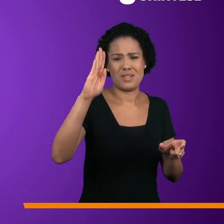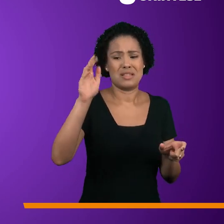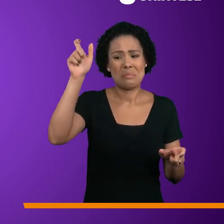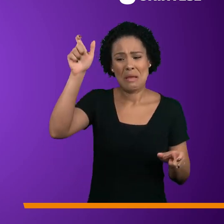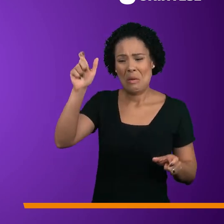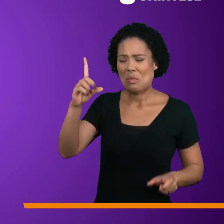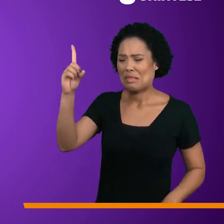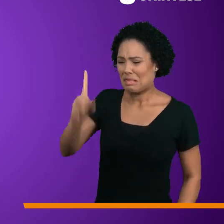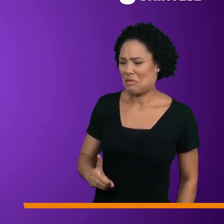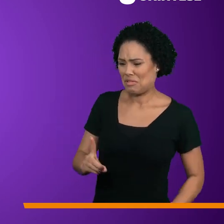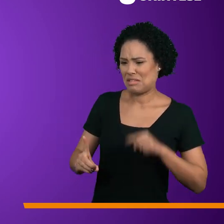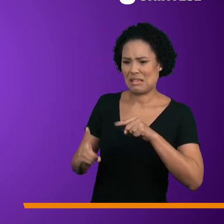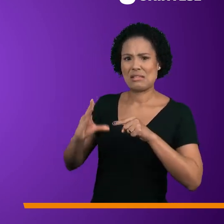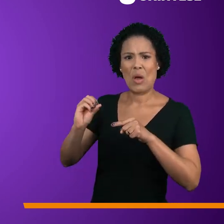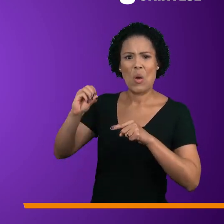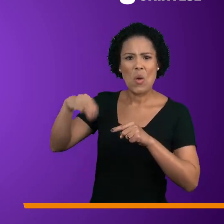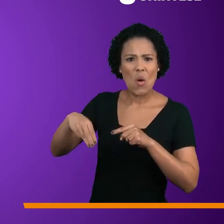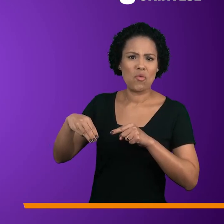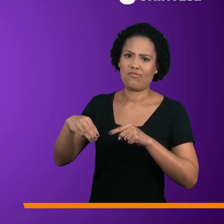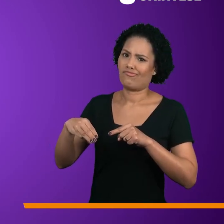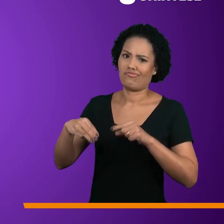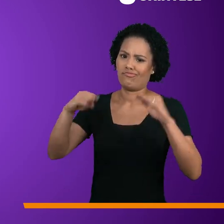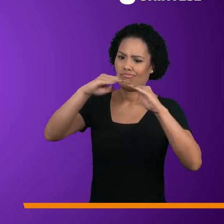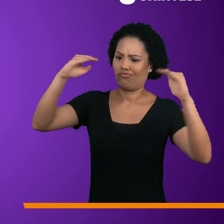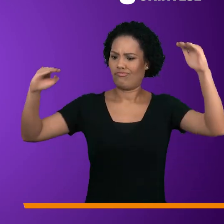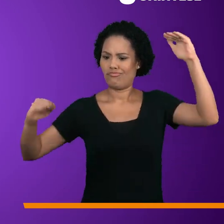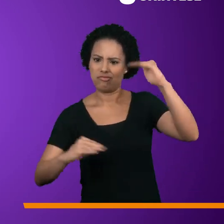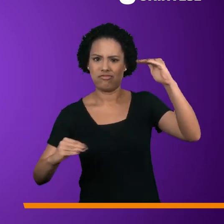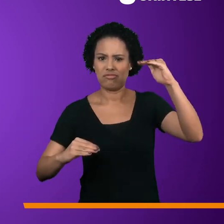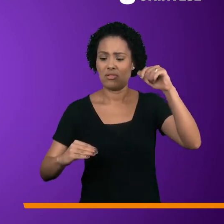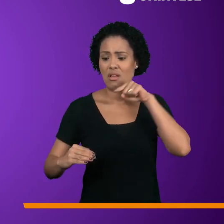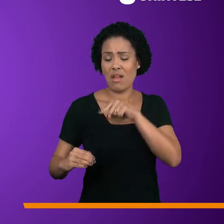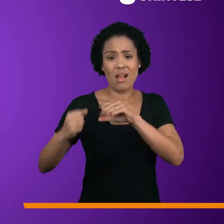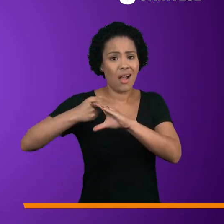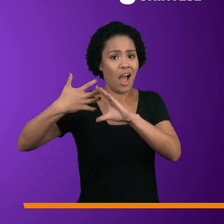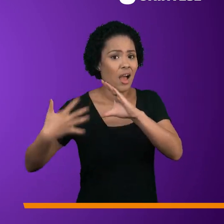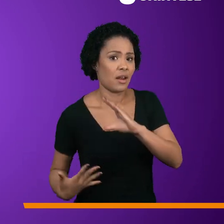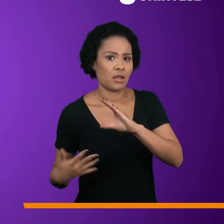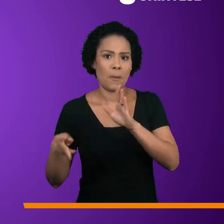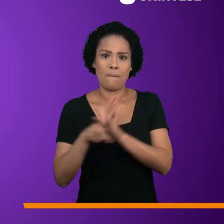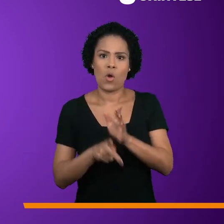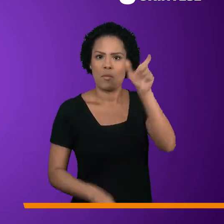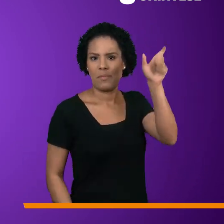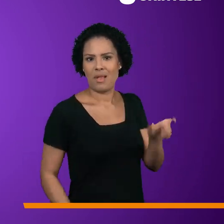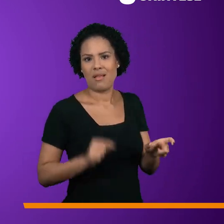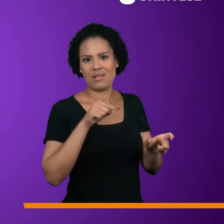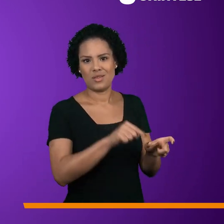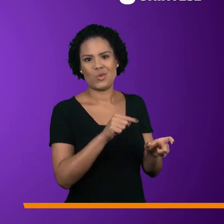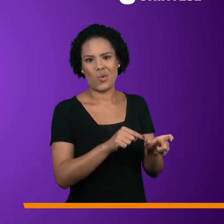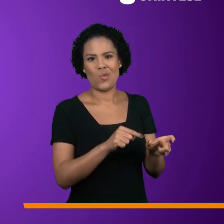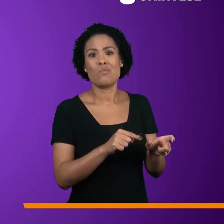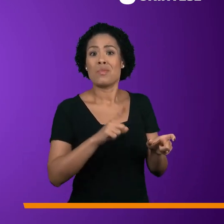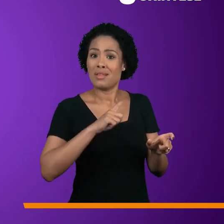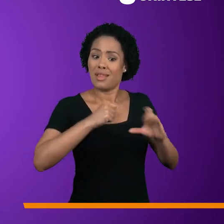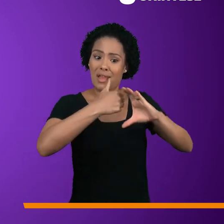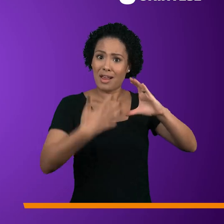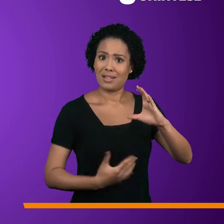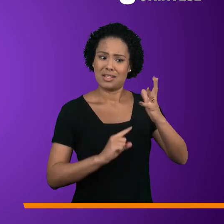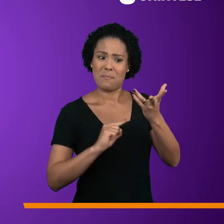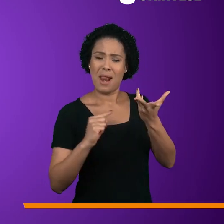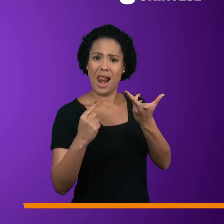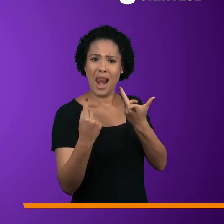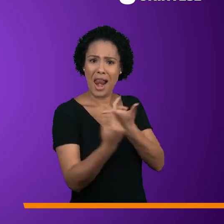aspecto adjetivo com deficiência. Desta forma, a deficiência é apenas uma das características daquela pessoa,